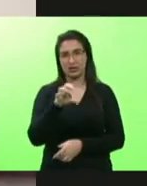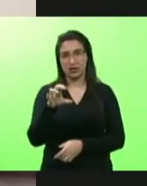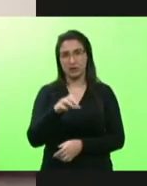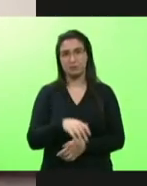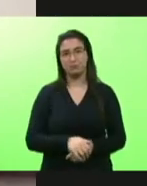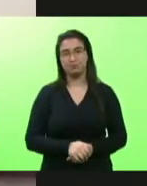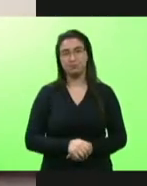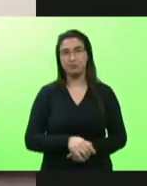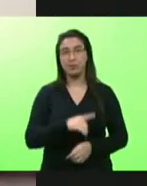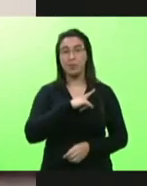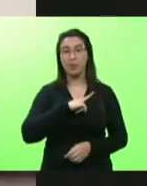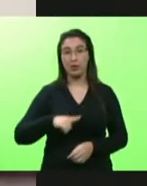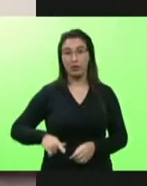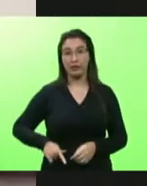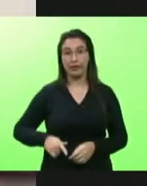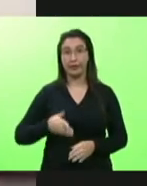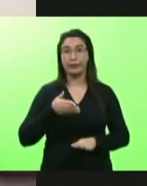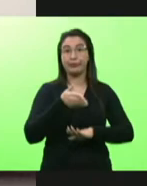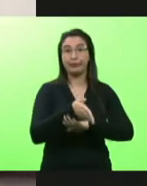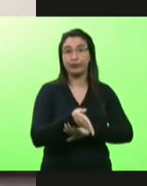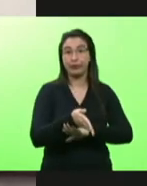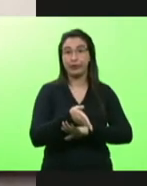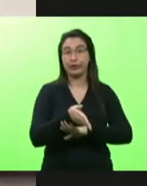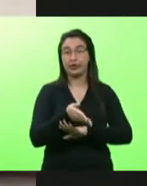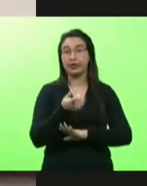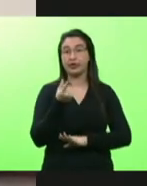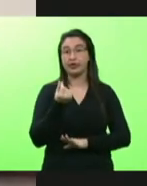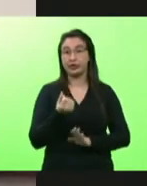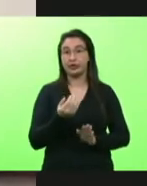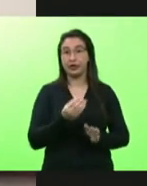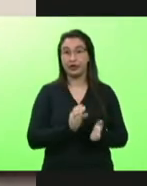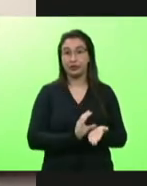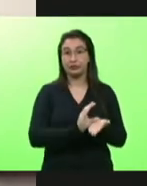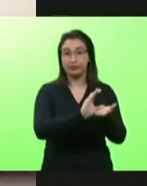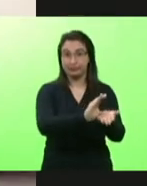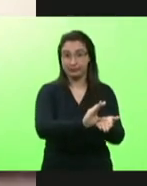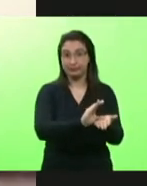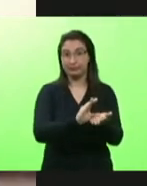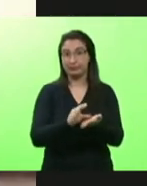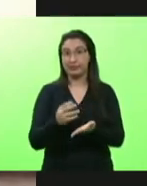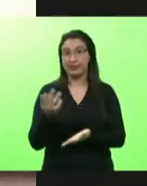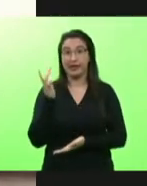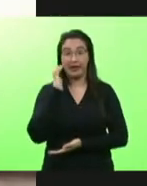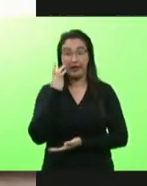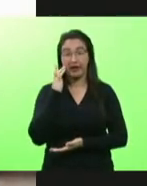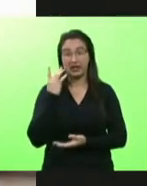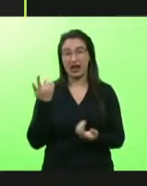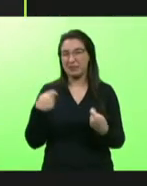que quando o governo foi oferecer dinheiro para eles eles tem dinheiro não precisa da gente aquilo foi um erro